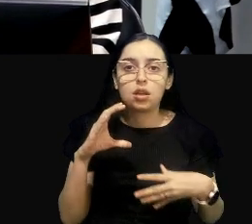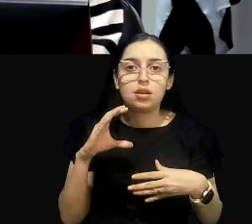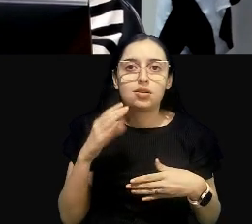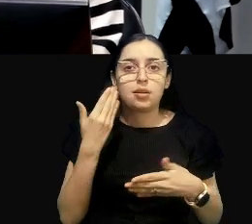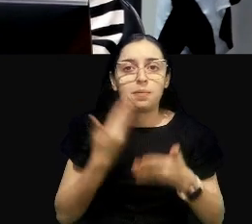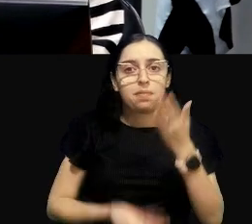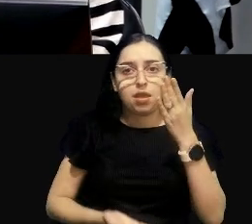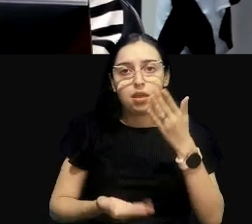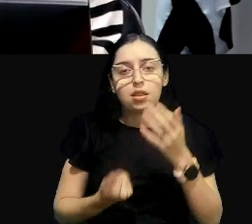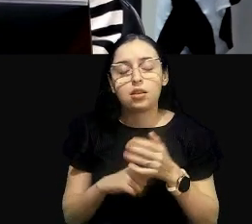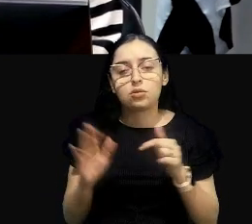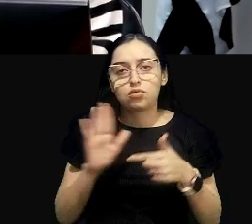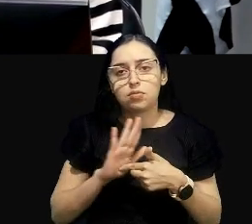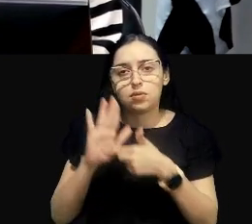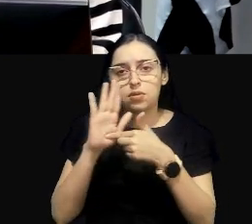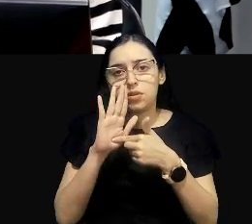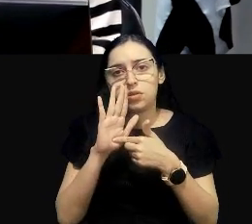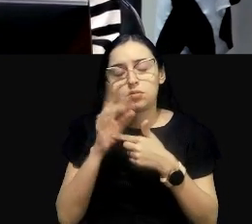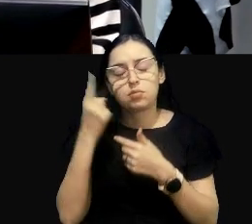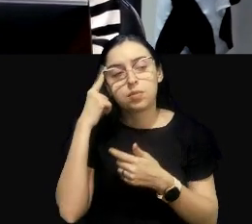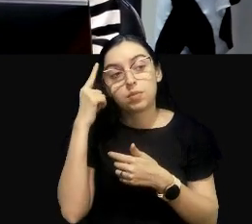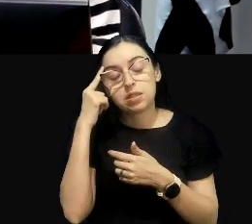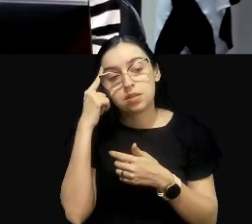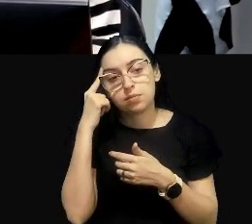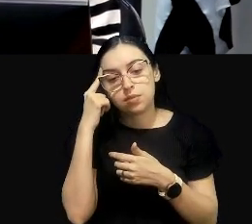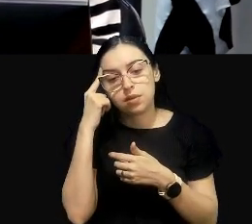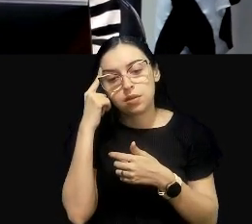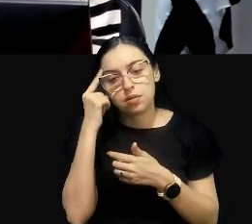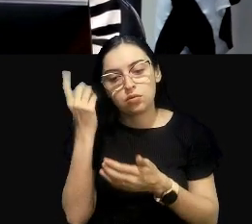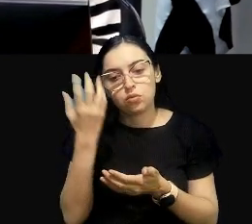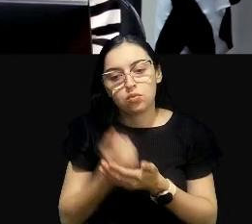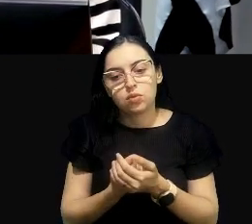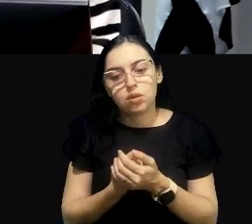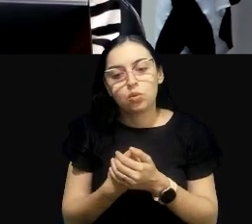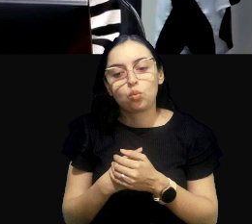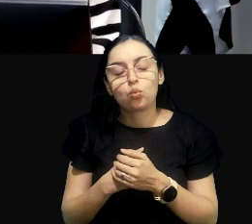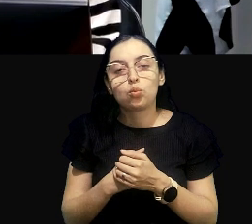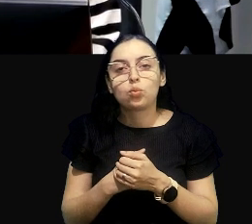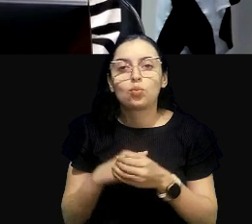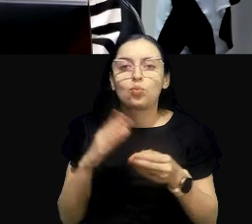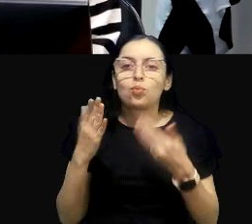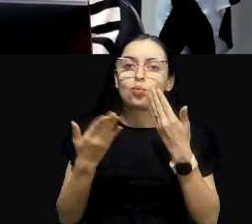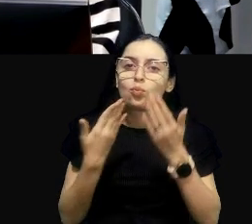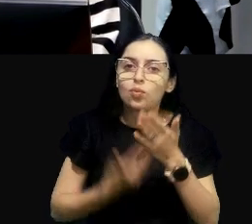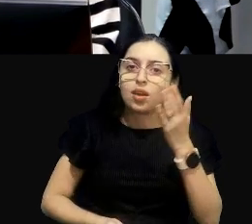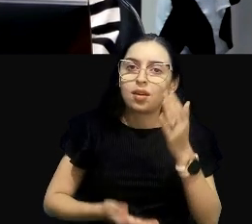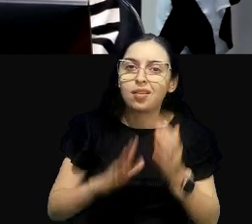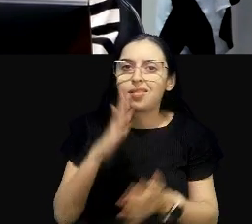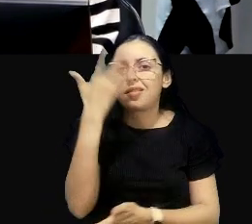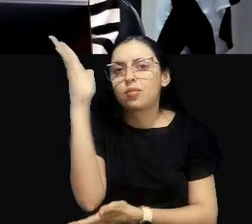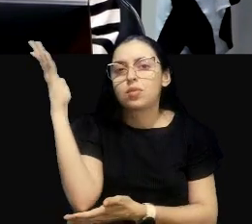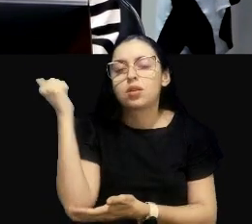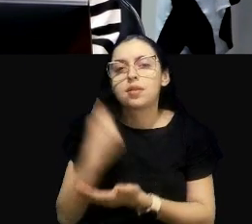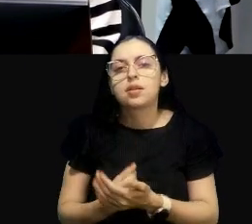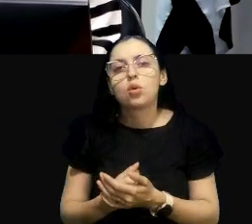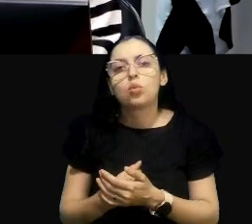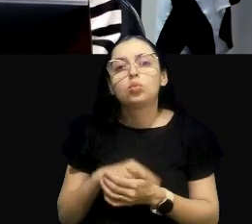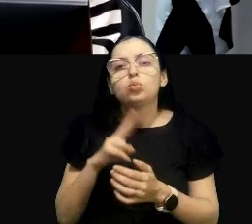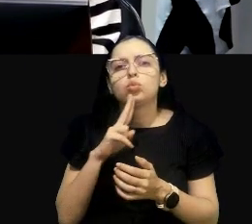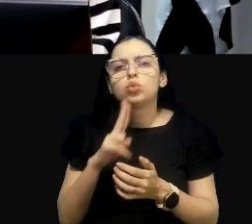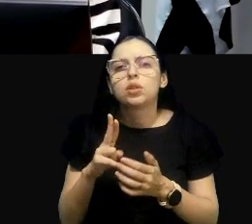trouxemos aqui, para a reflexão, dano ambiental, como definição, que é um